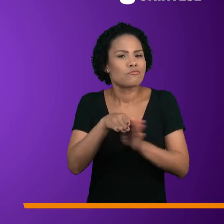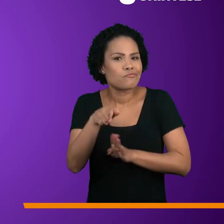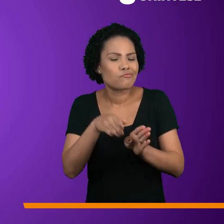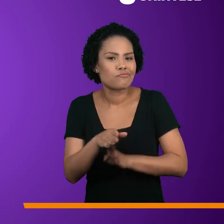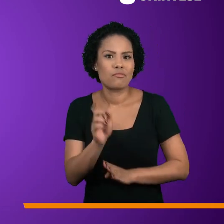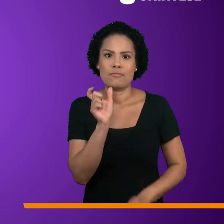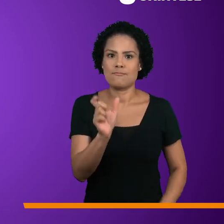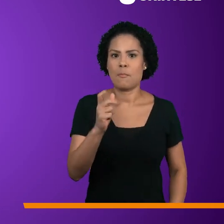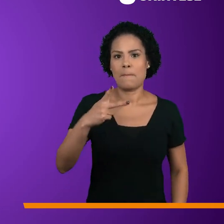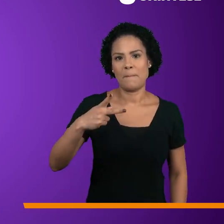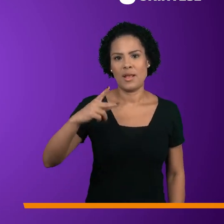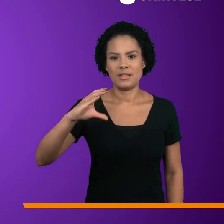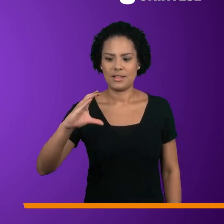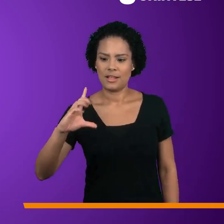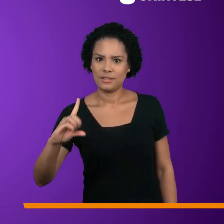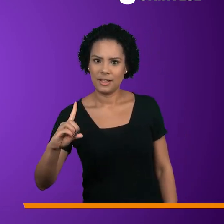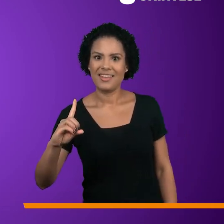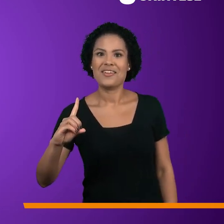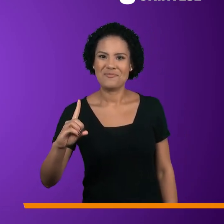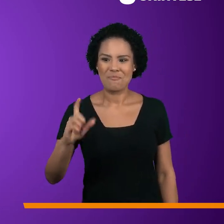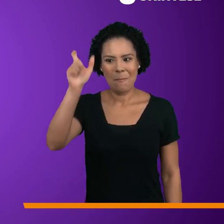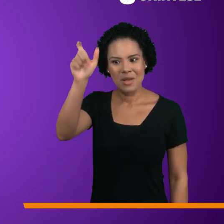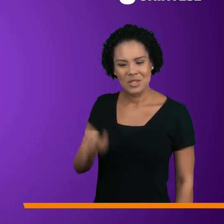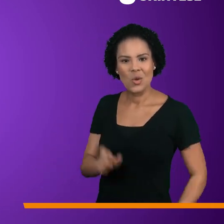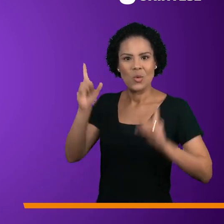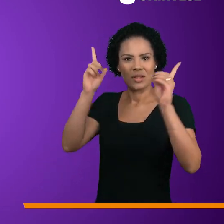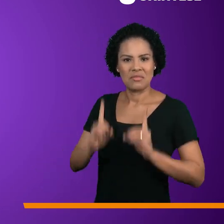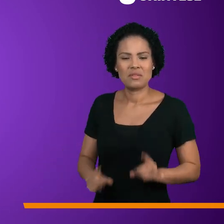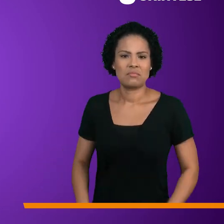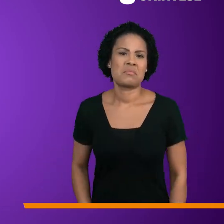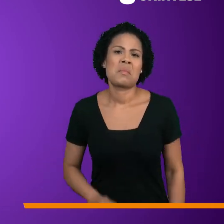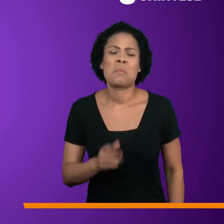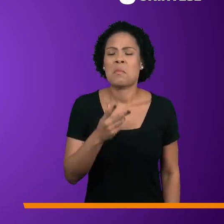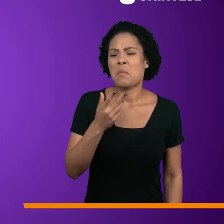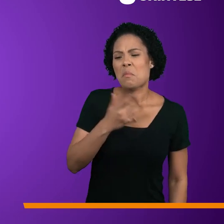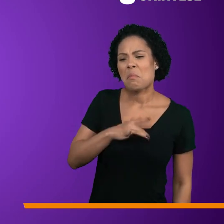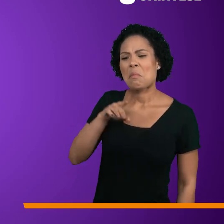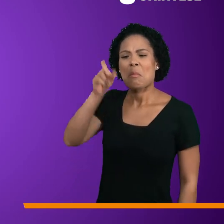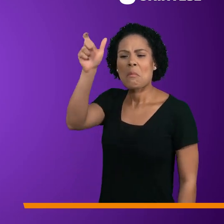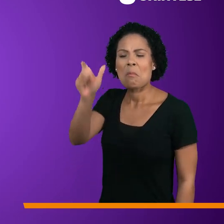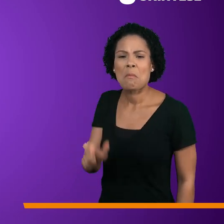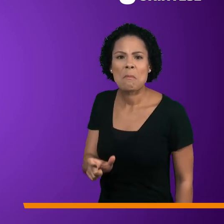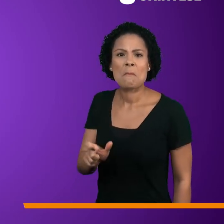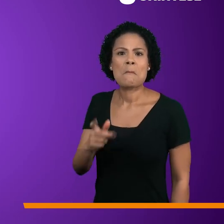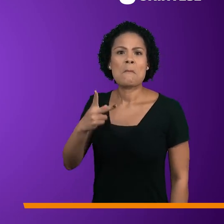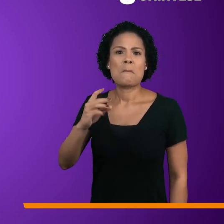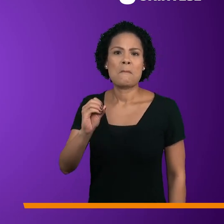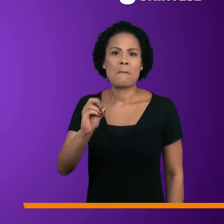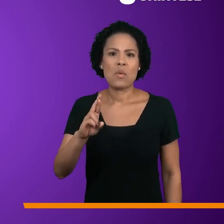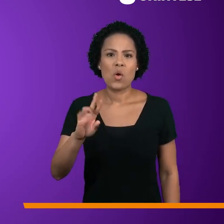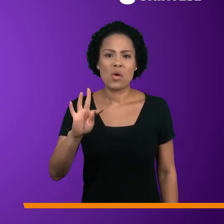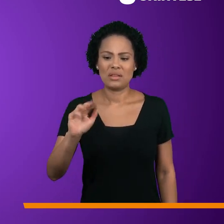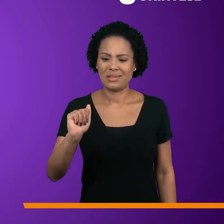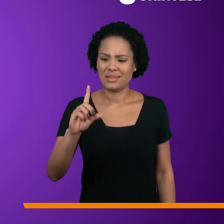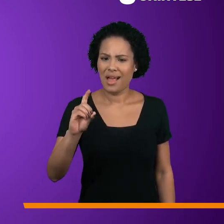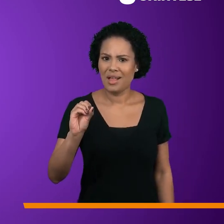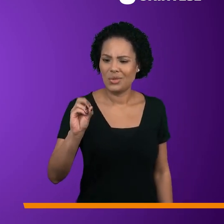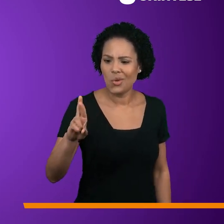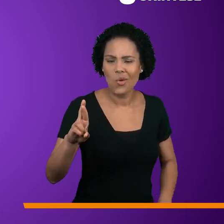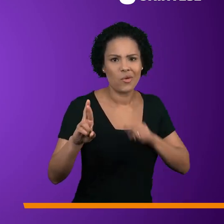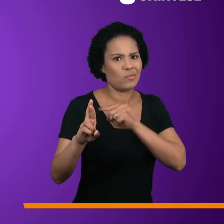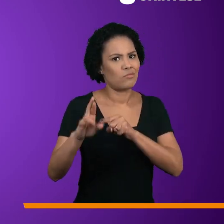usar mesmo a expressão PCD. Expressões como deficiente ou portador de necessidades especiais devem ser